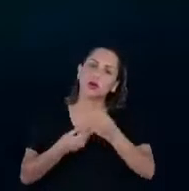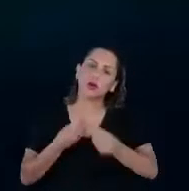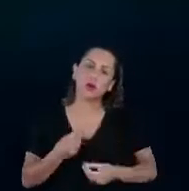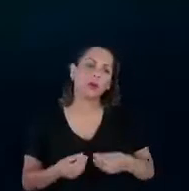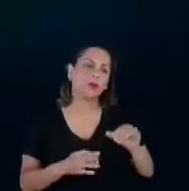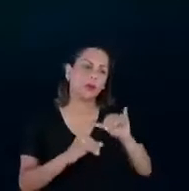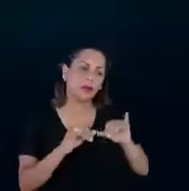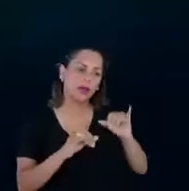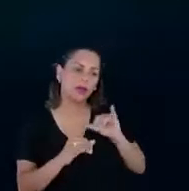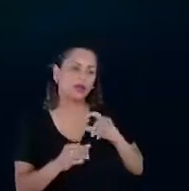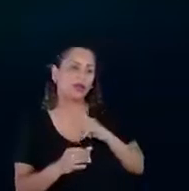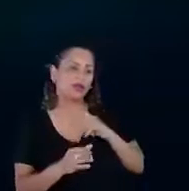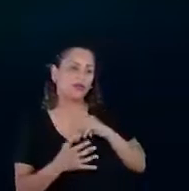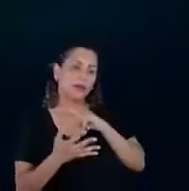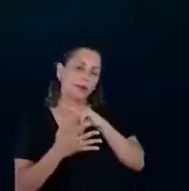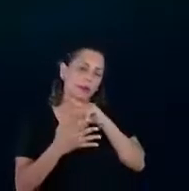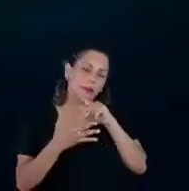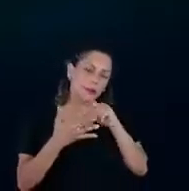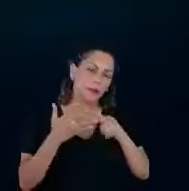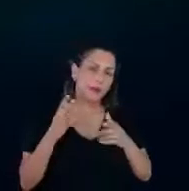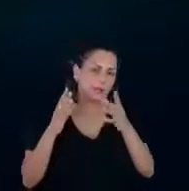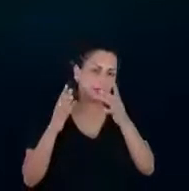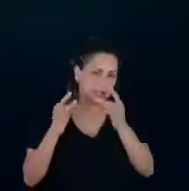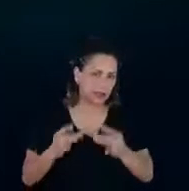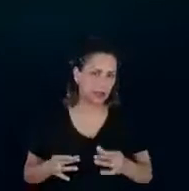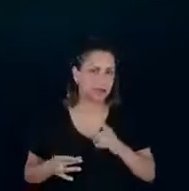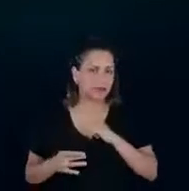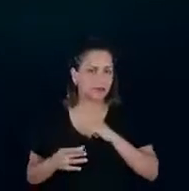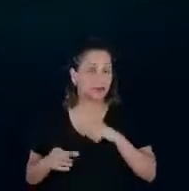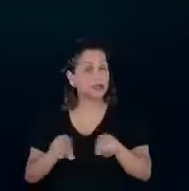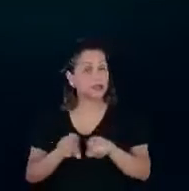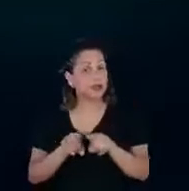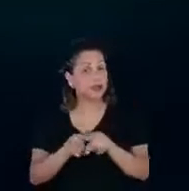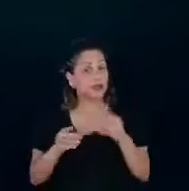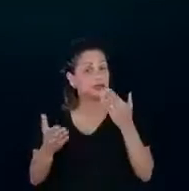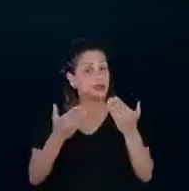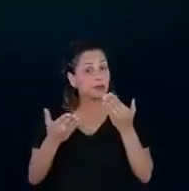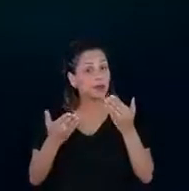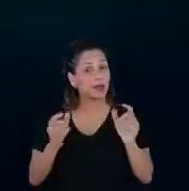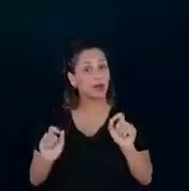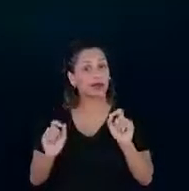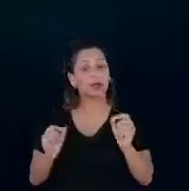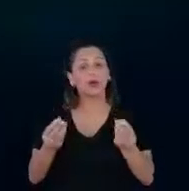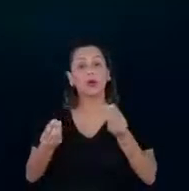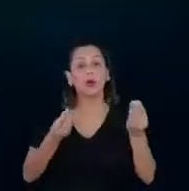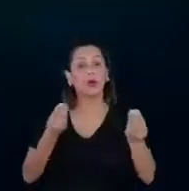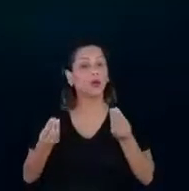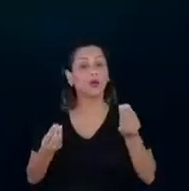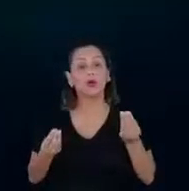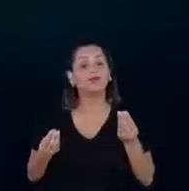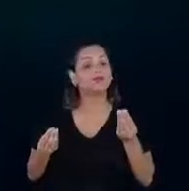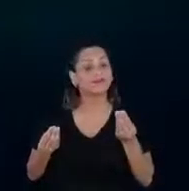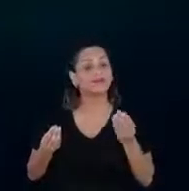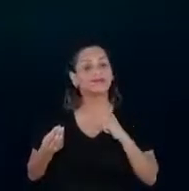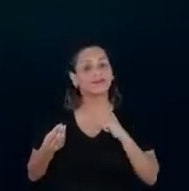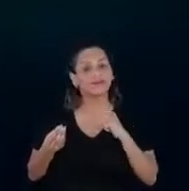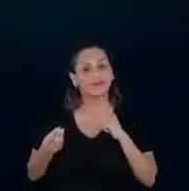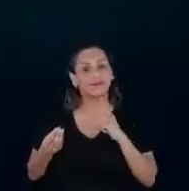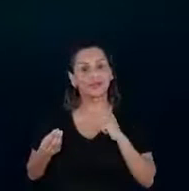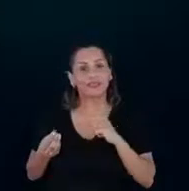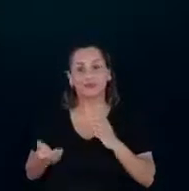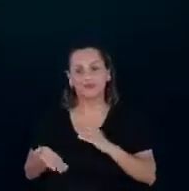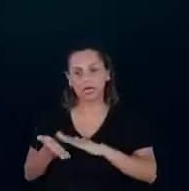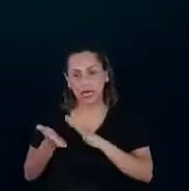ensaiou, uma série de detalhes, inclusive simular como que se deu em termos de gasto de